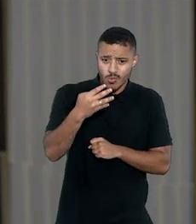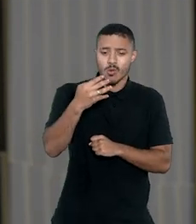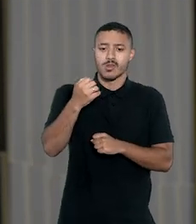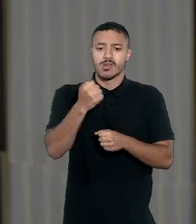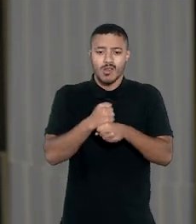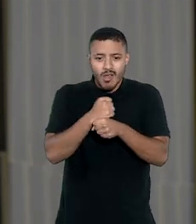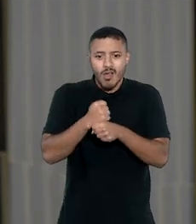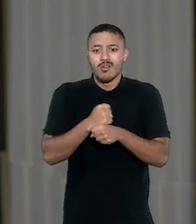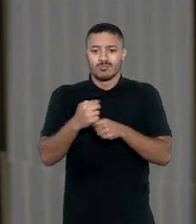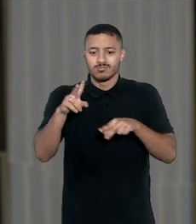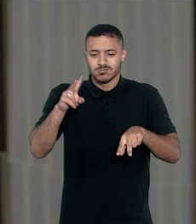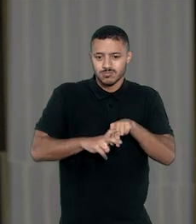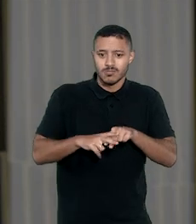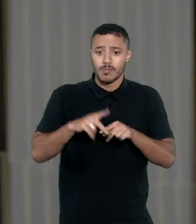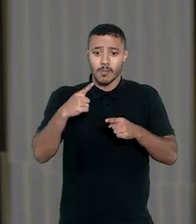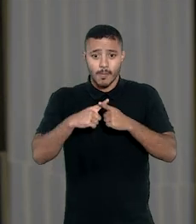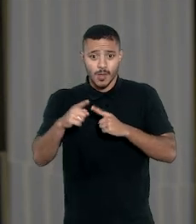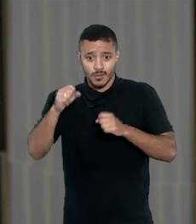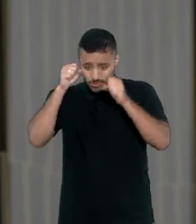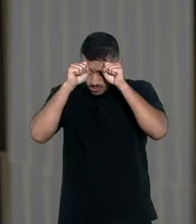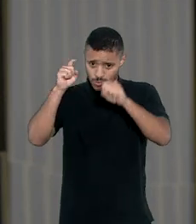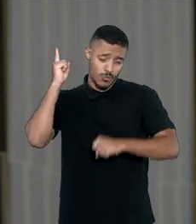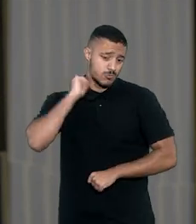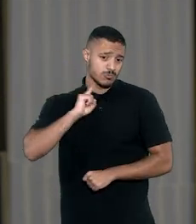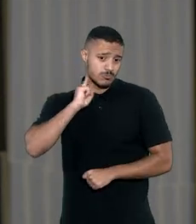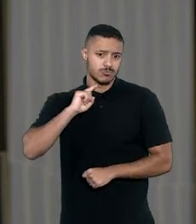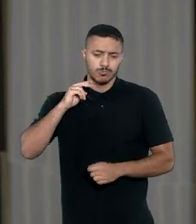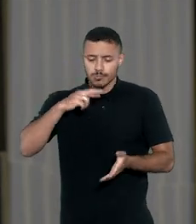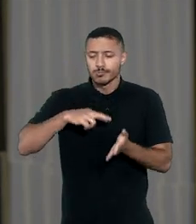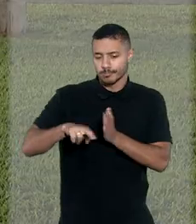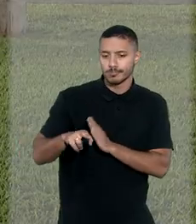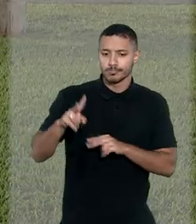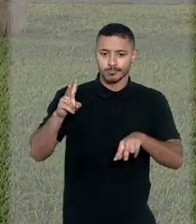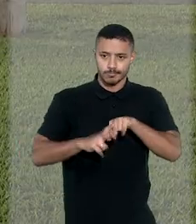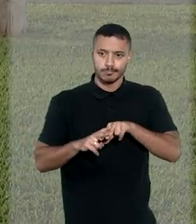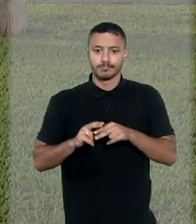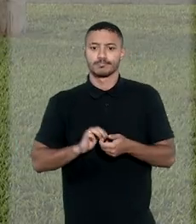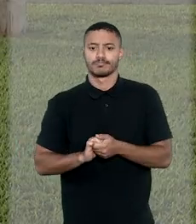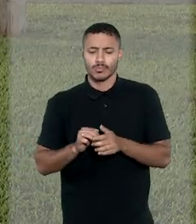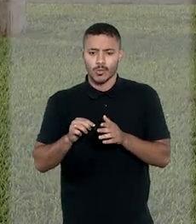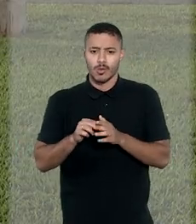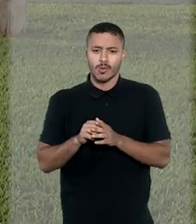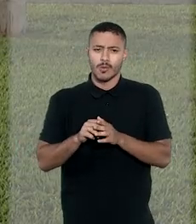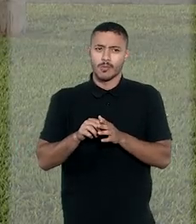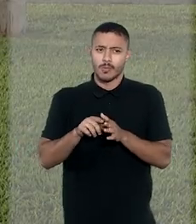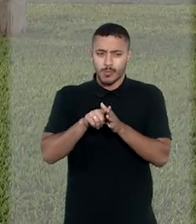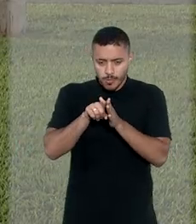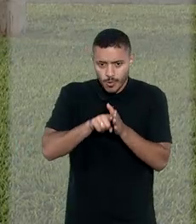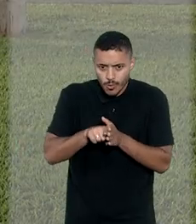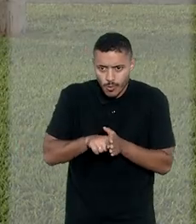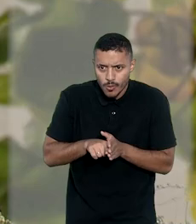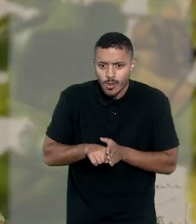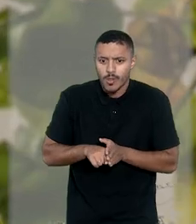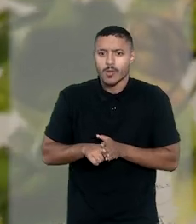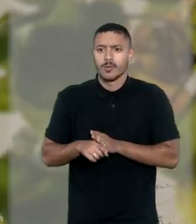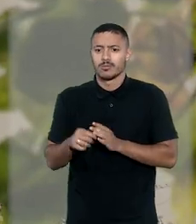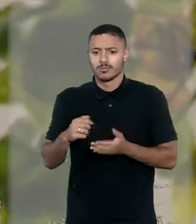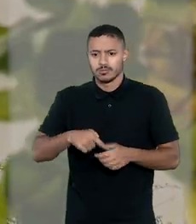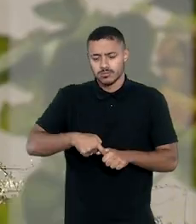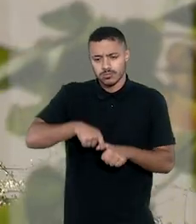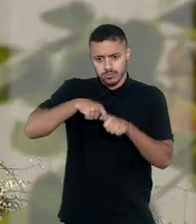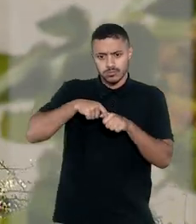os réus a 14 anos de reclusão, mas o TJ de Minas anulou a decisão. O Procurador-Geral de Justiça de Minas Gerais, em